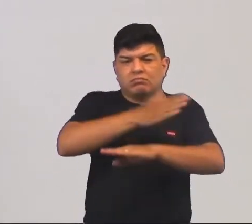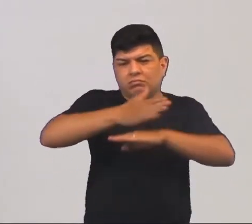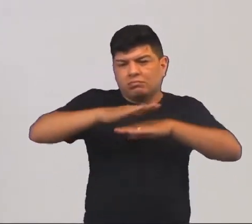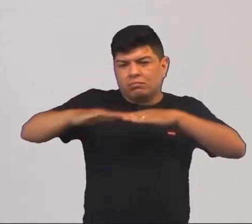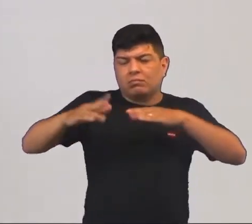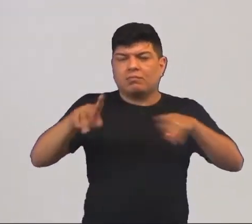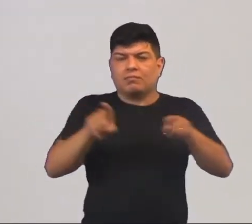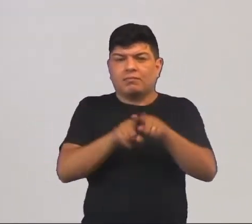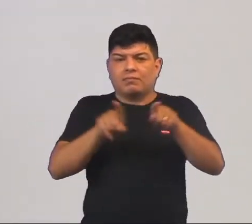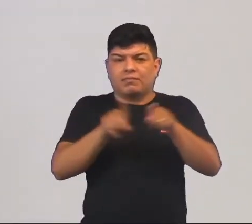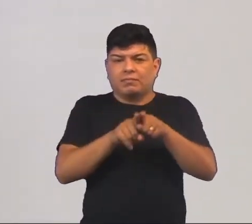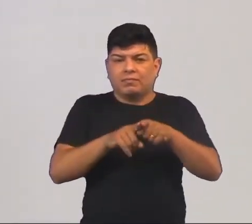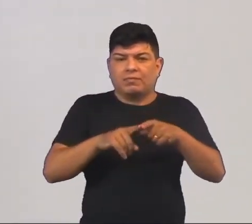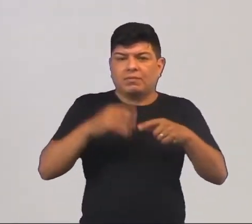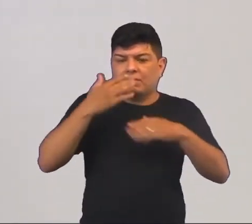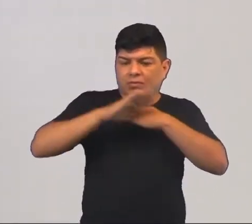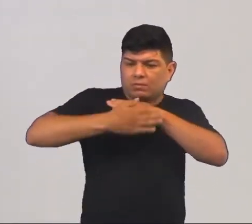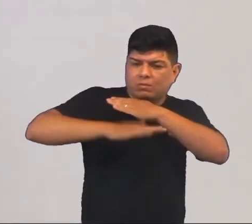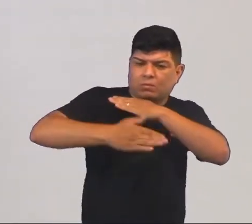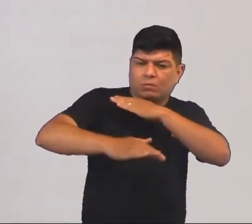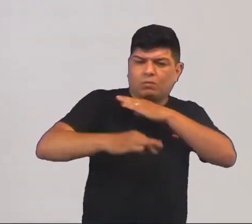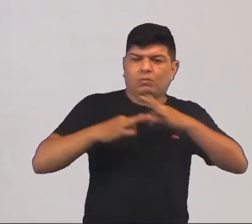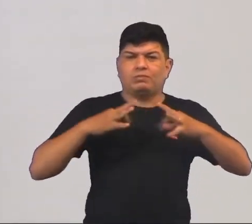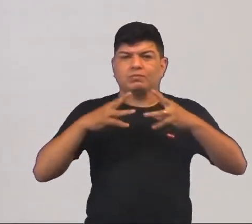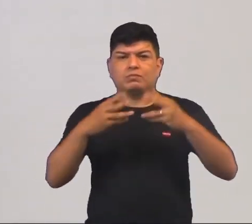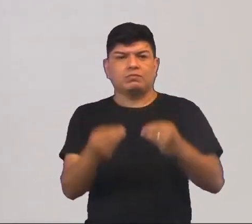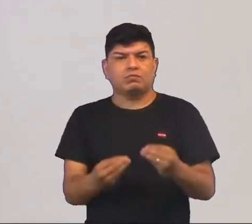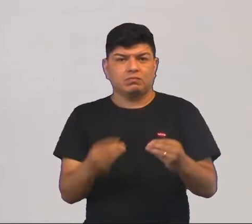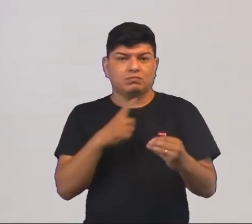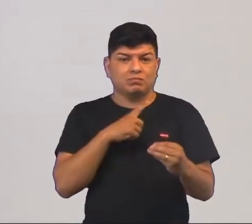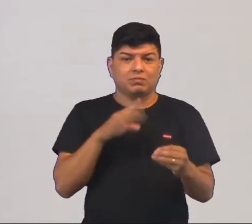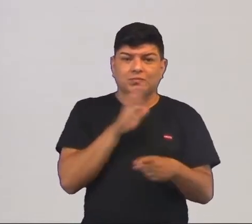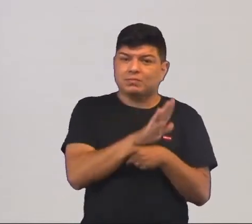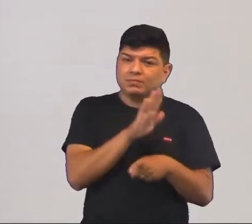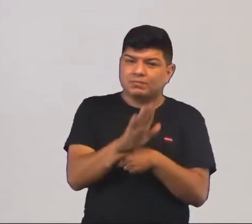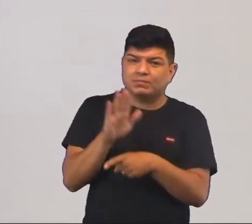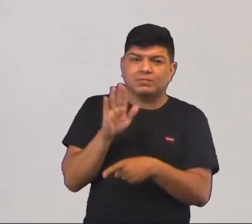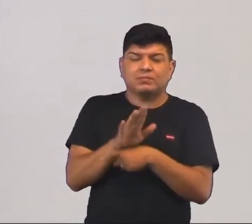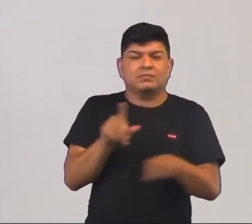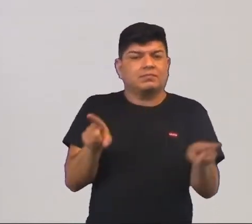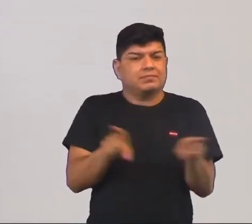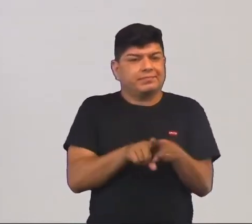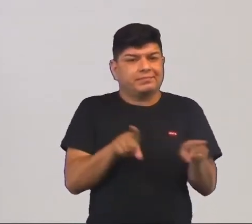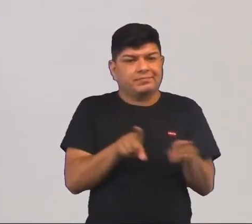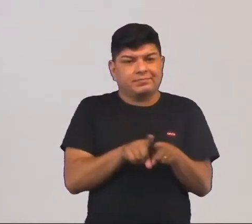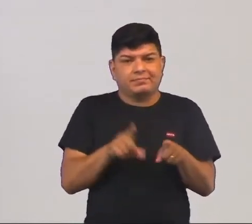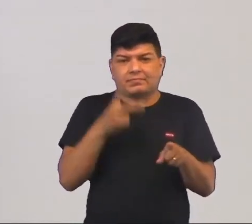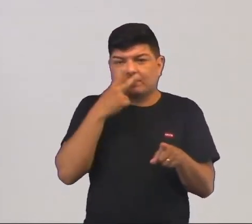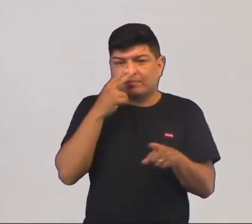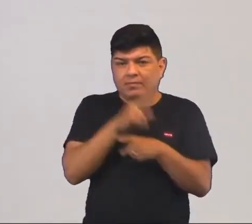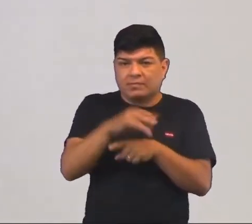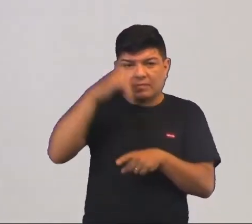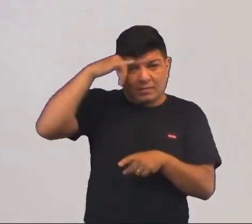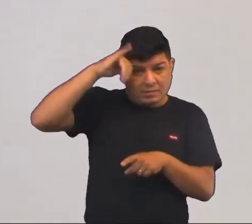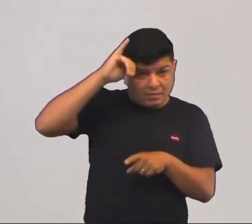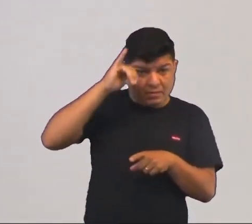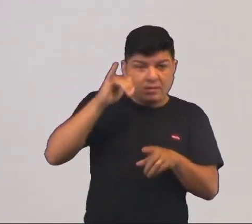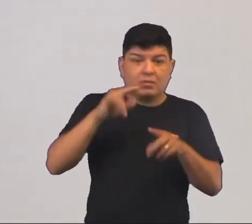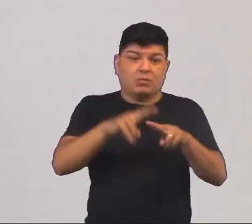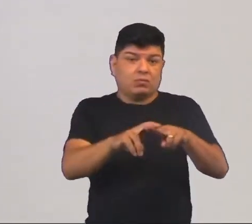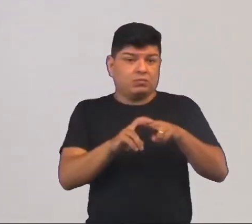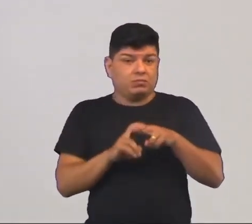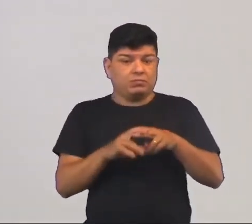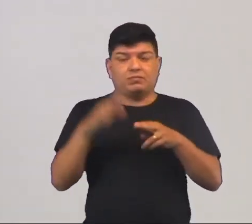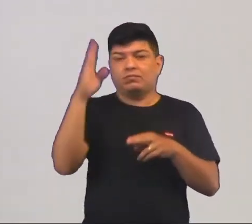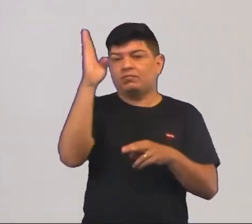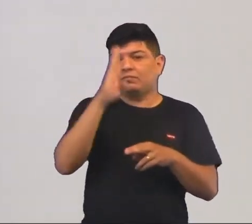das bacias hidrográficas, tudo cria uma condição favorável para o setor agropecuário. Não é à toa